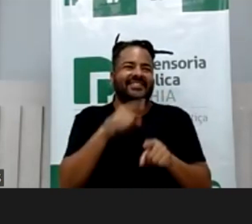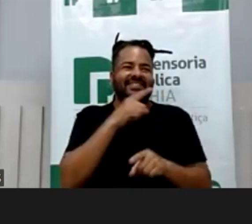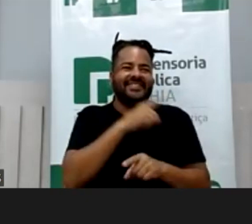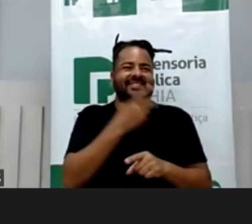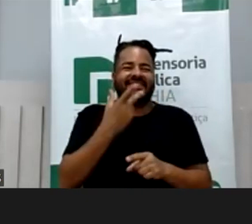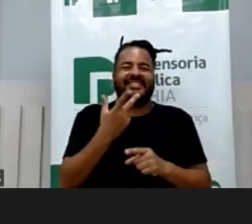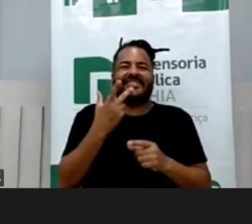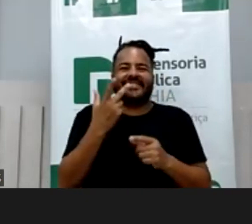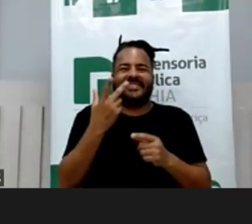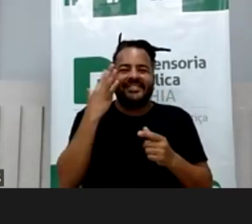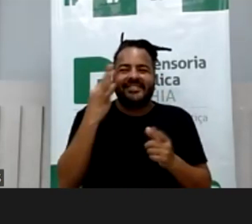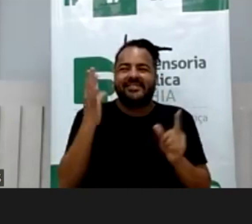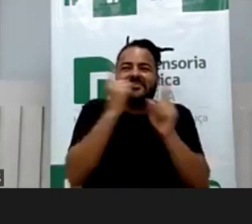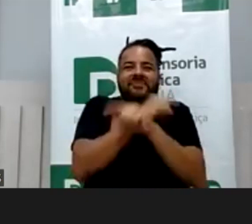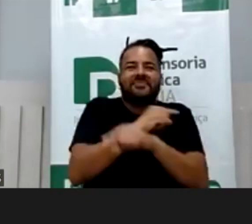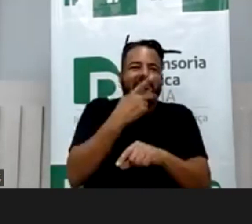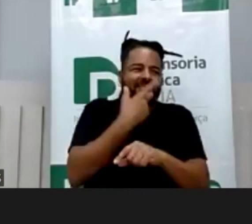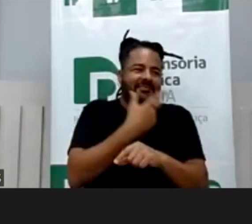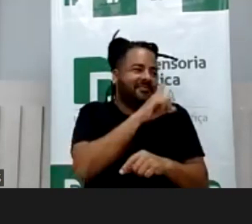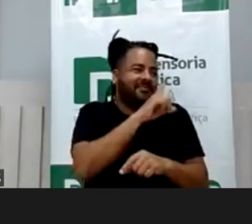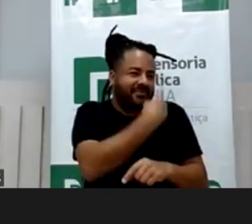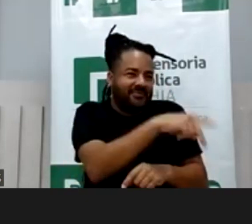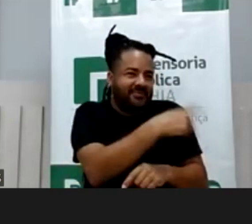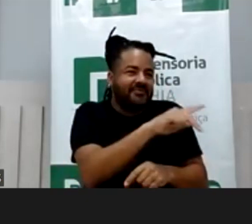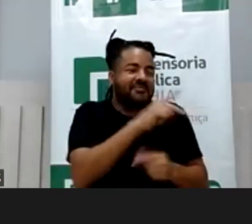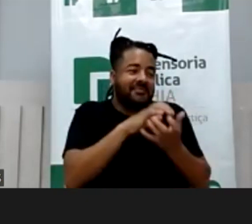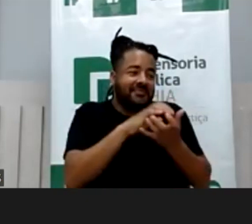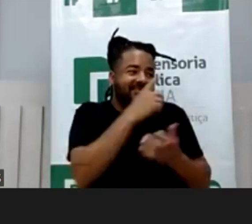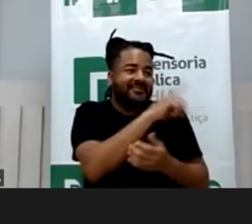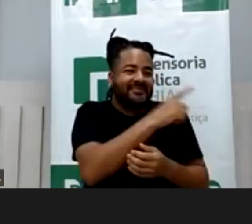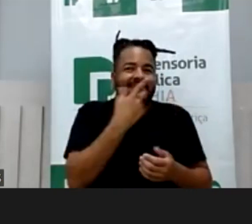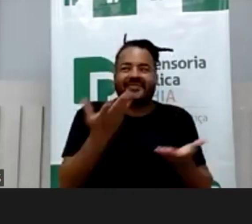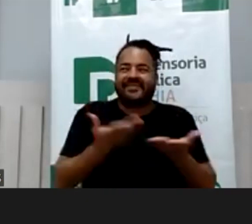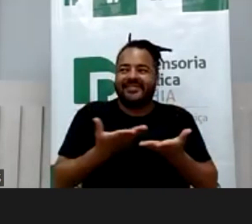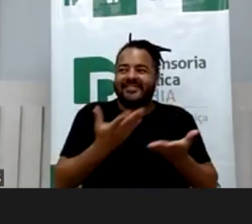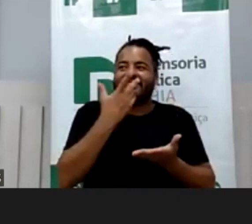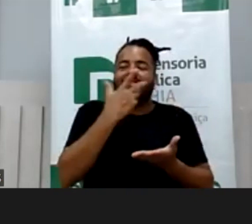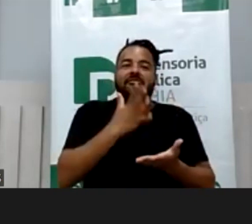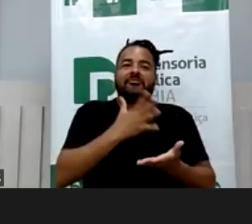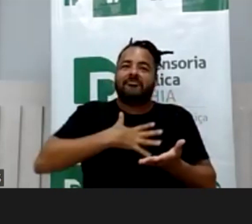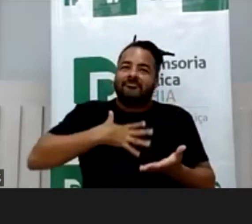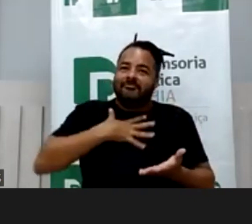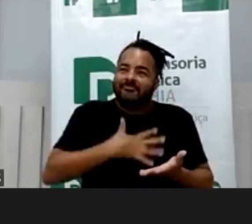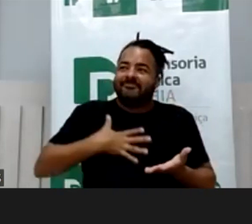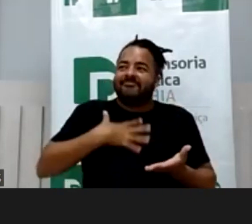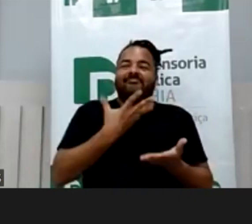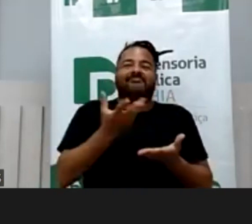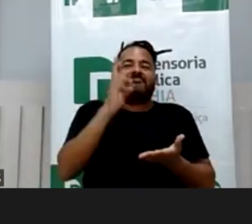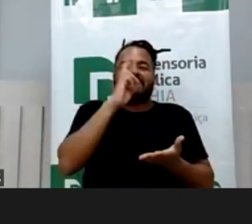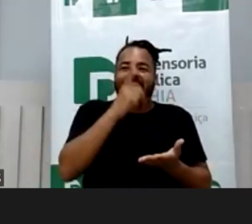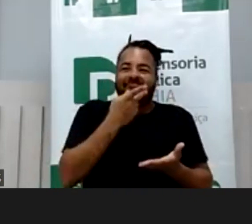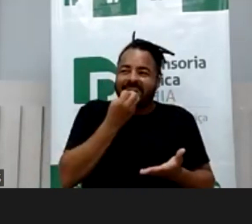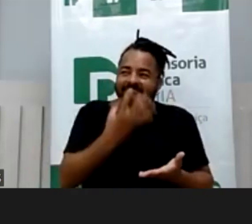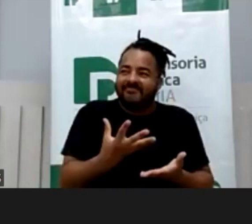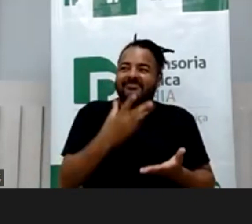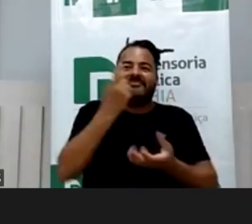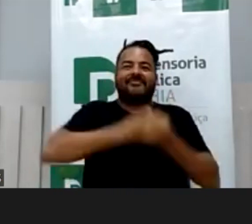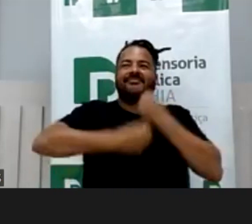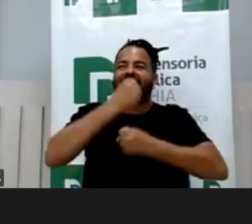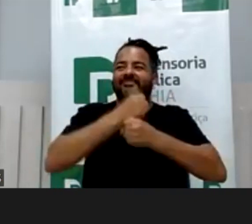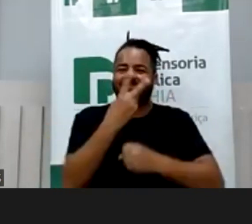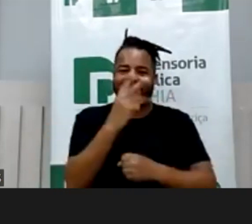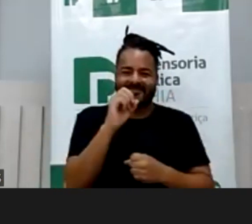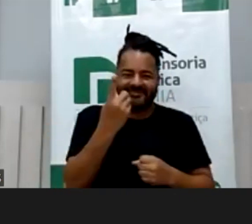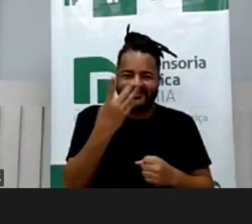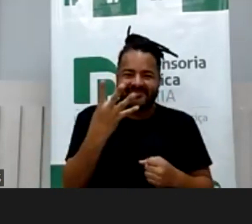desconstruir. Foi uma riqueza muito grande, porque eu venho lendo um pouco sobre isso, desde 2014, a